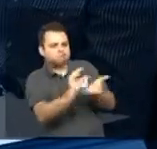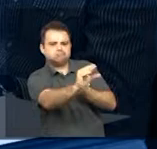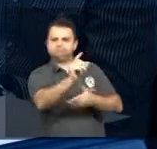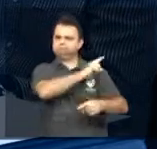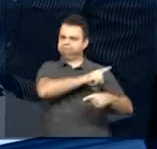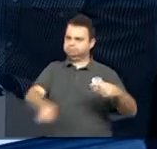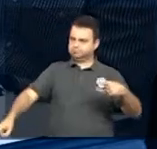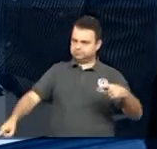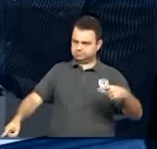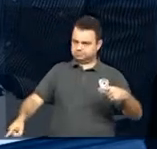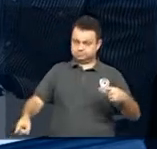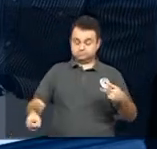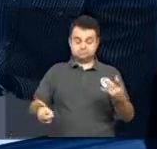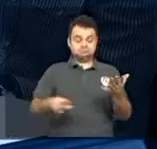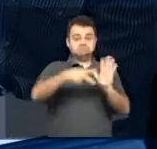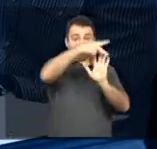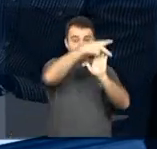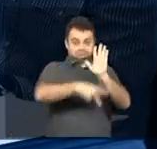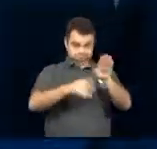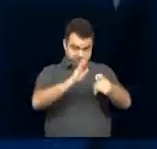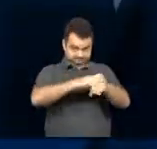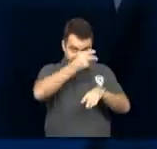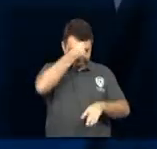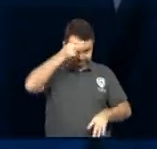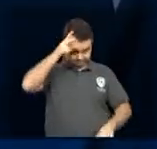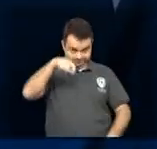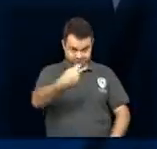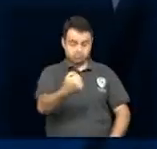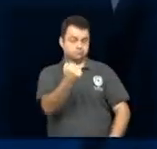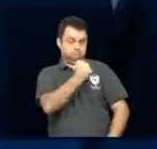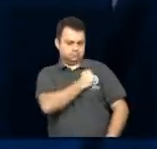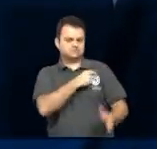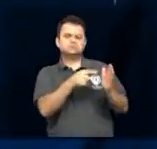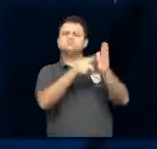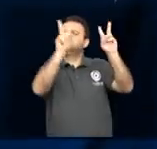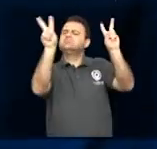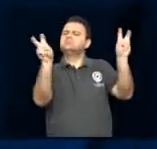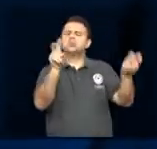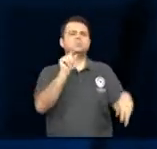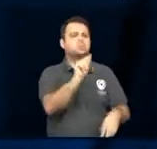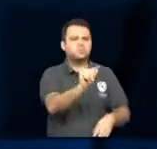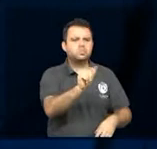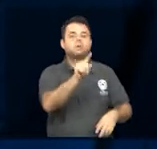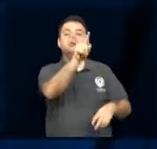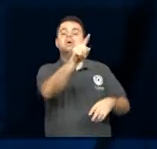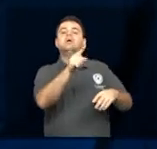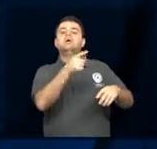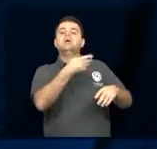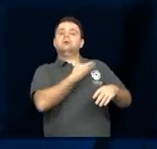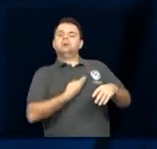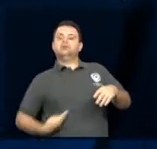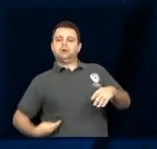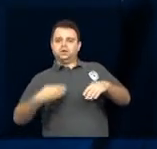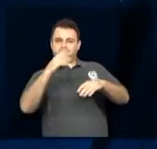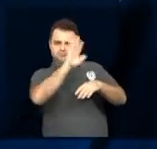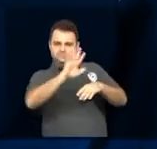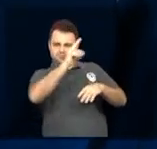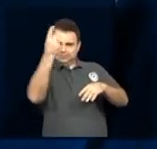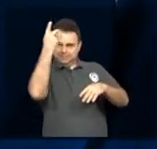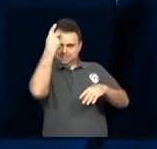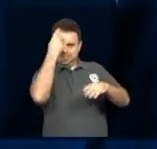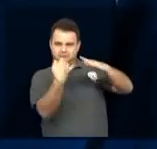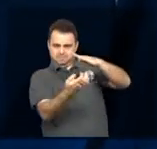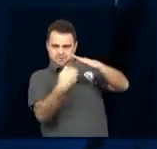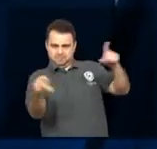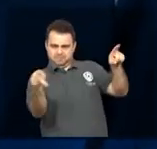no município. E o prefeito Edinho Araújo protocolou o projeto que autoriza o município a contratar com a Desenvolve São Paulo operações